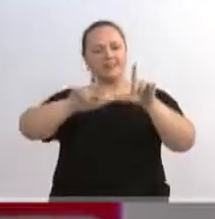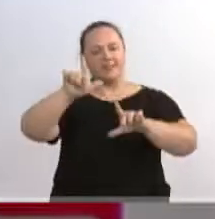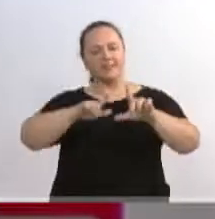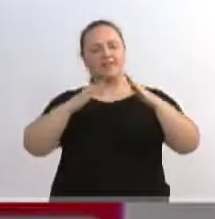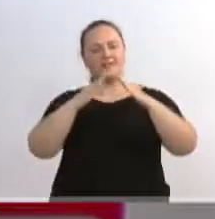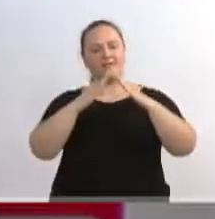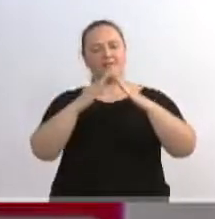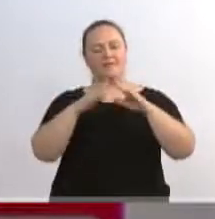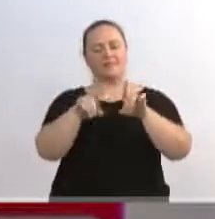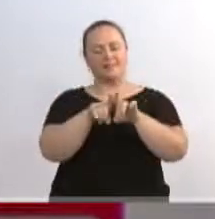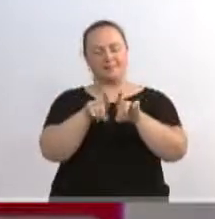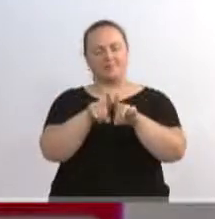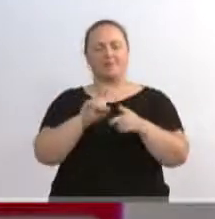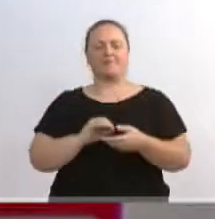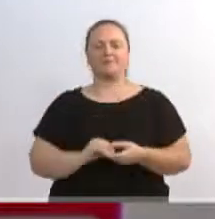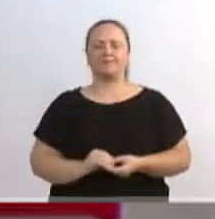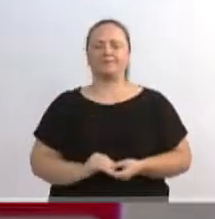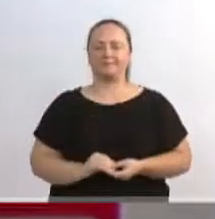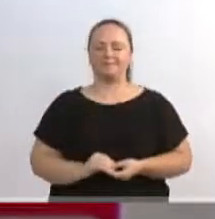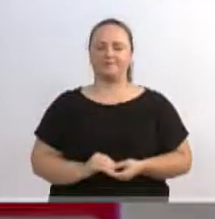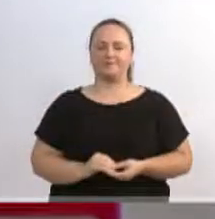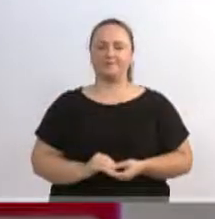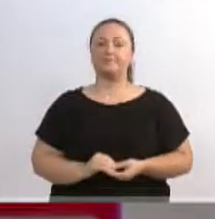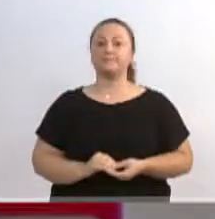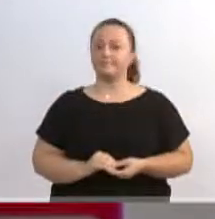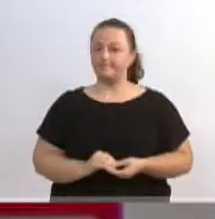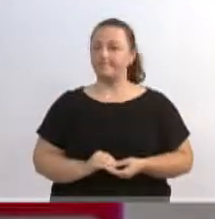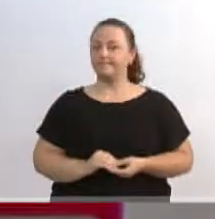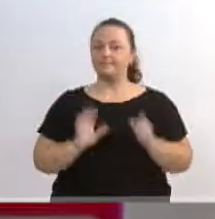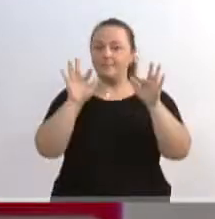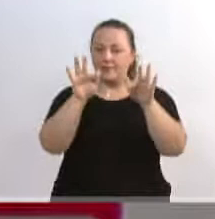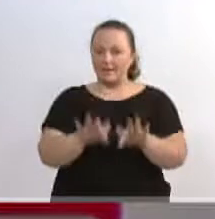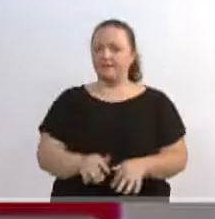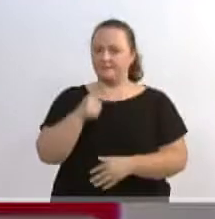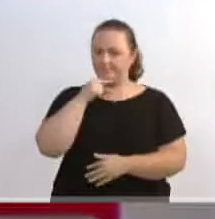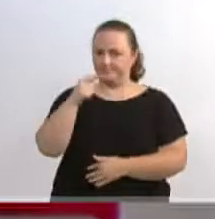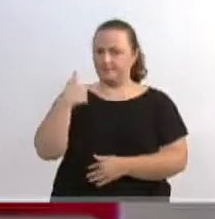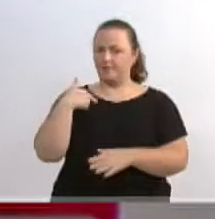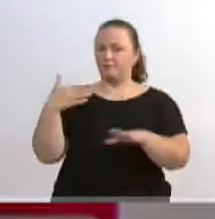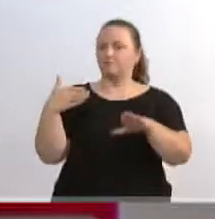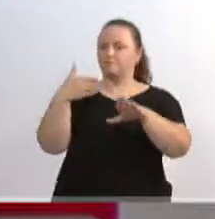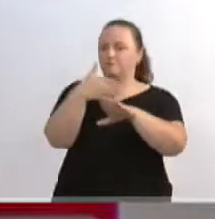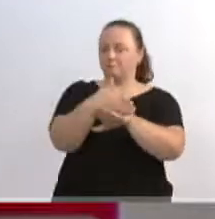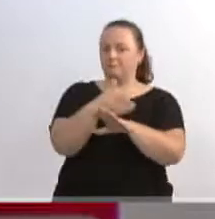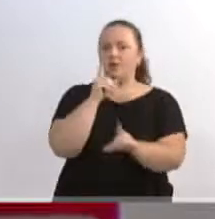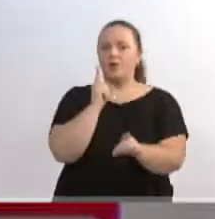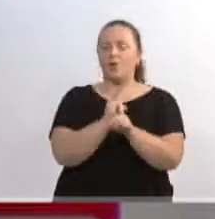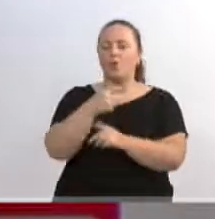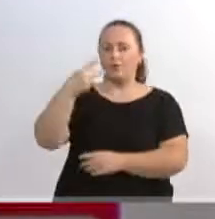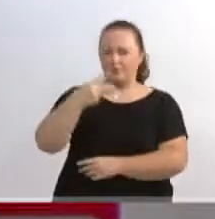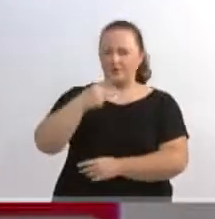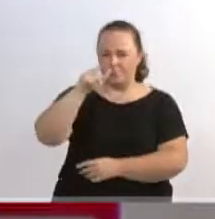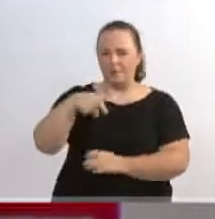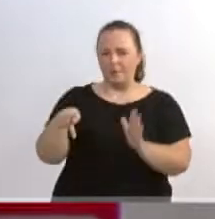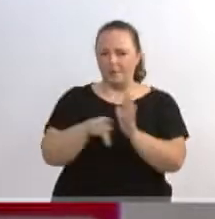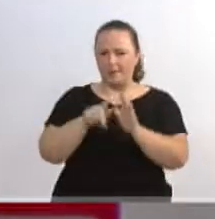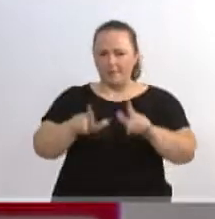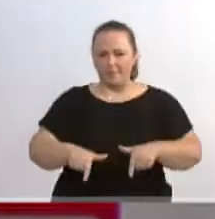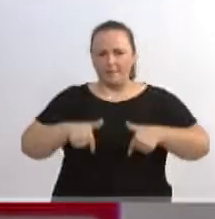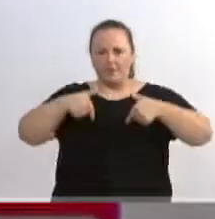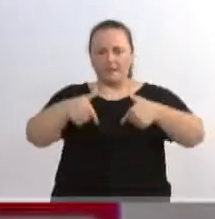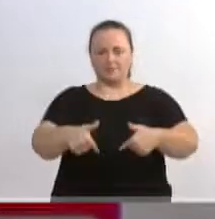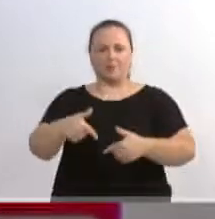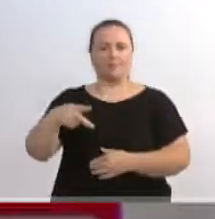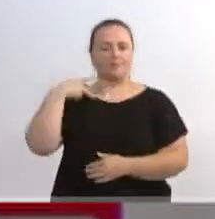dessa casa legislativa. Bem, esse final de semana, eu estive participando do segundo encontro da Rede de Ação Política da